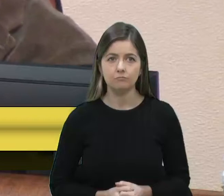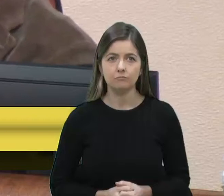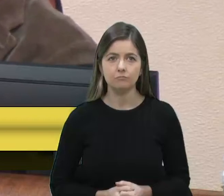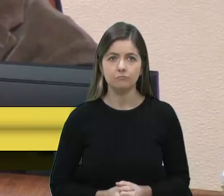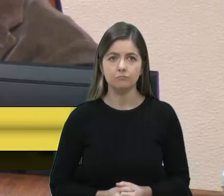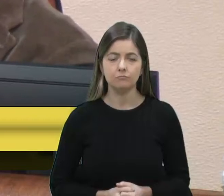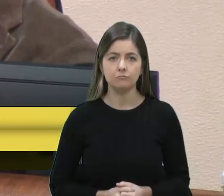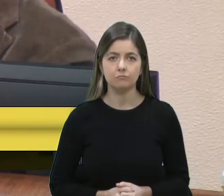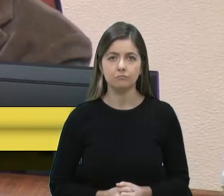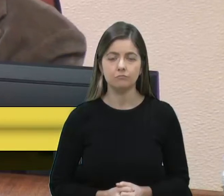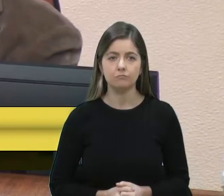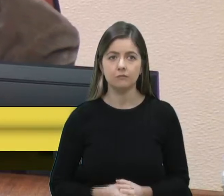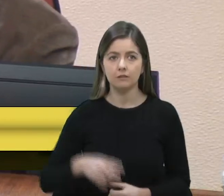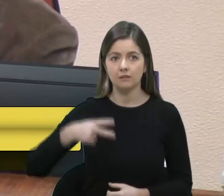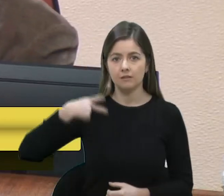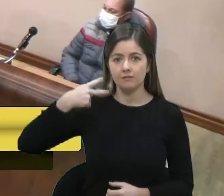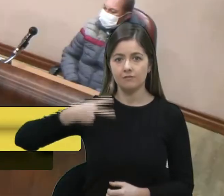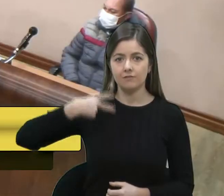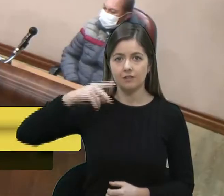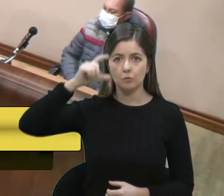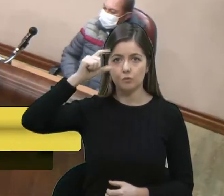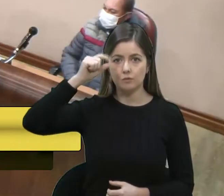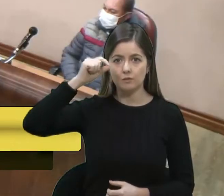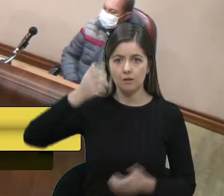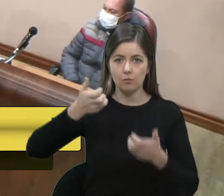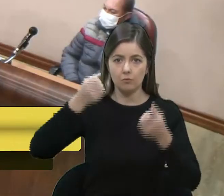Vereador Scalco.